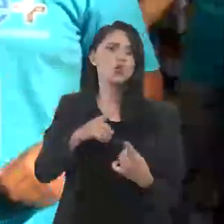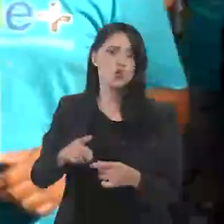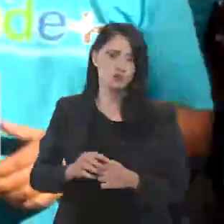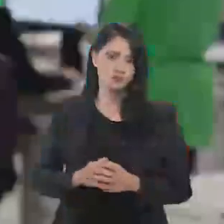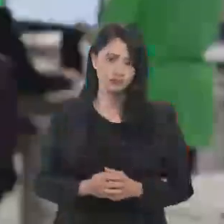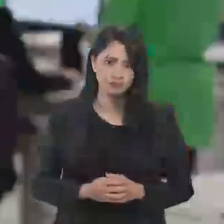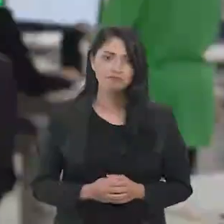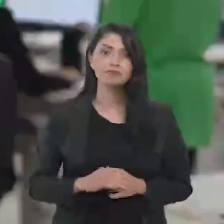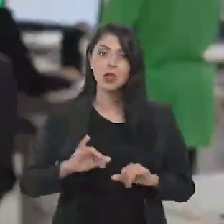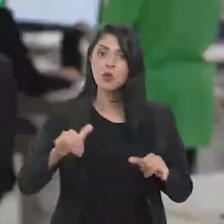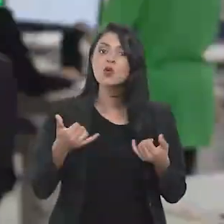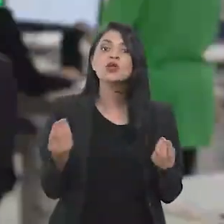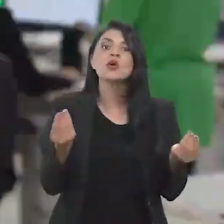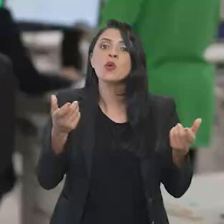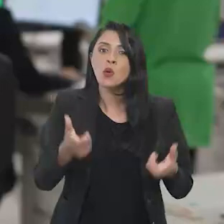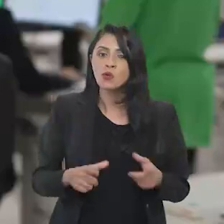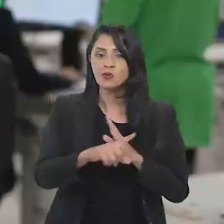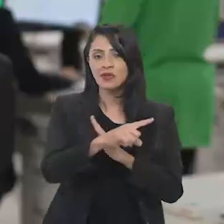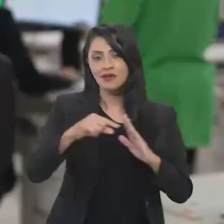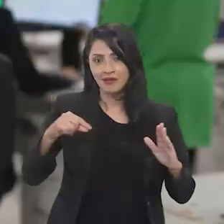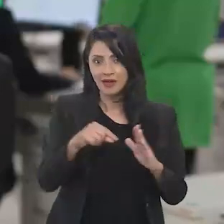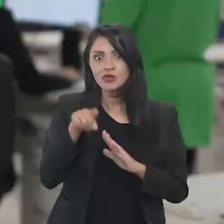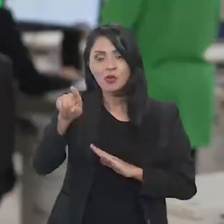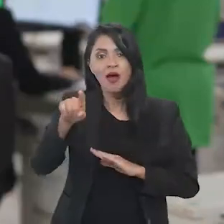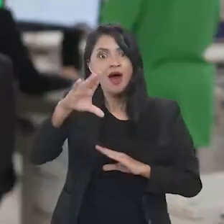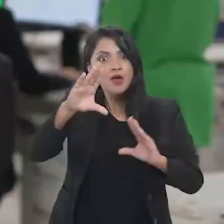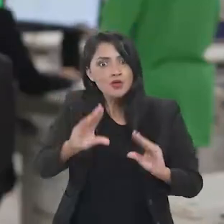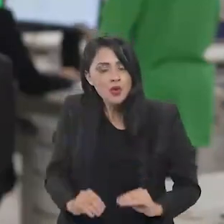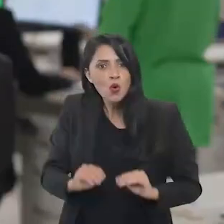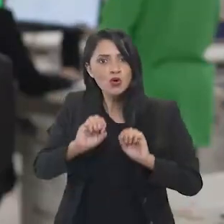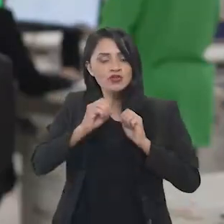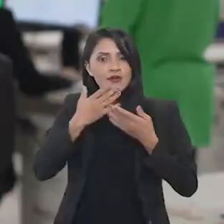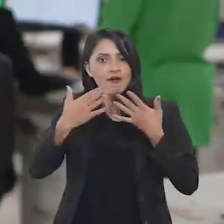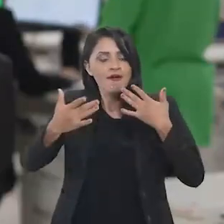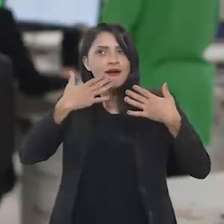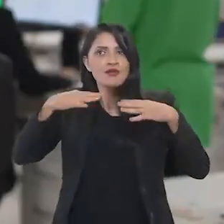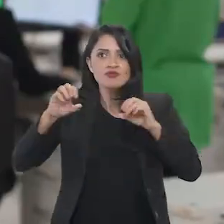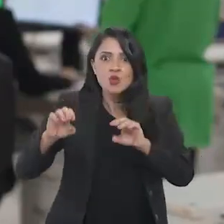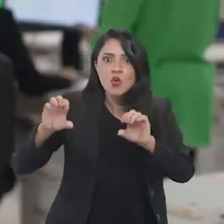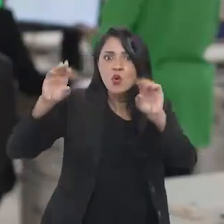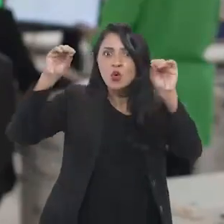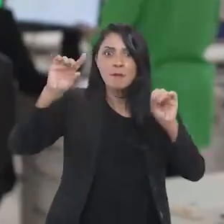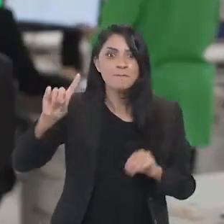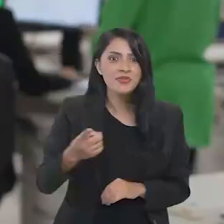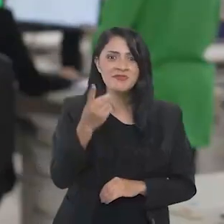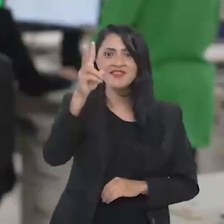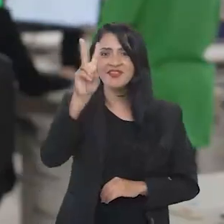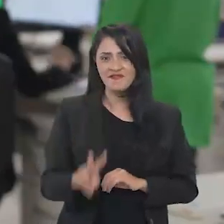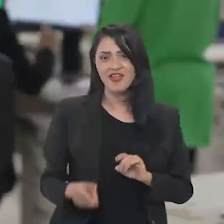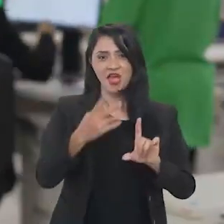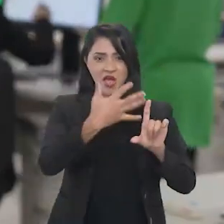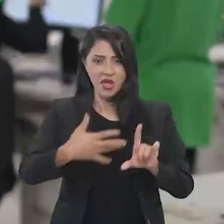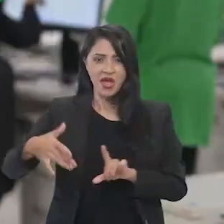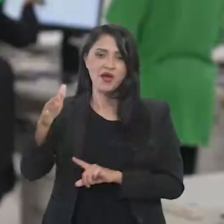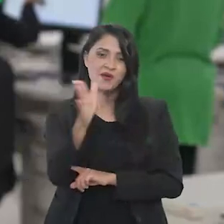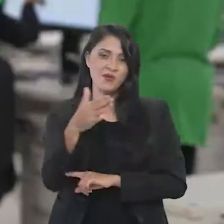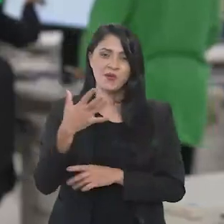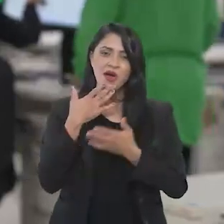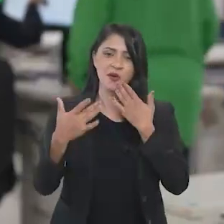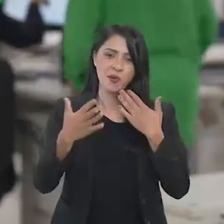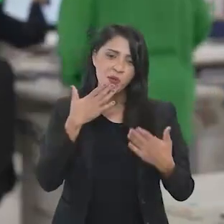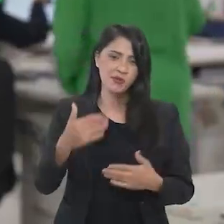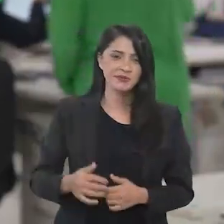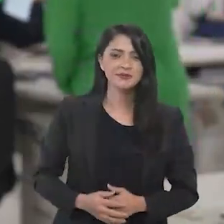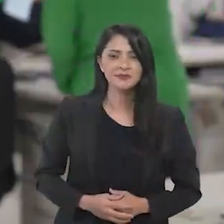preconceito. A cerimônia acontece no Palácio do Planalto, que será iluminado à noite pela primeira vez com as cores da bandeira